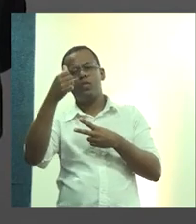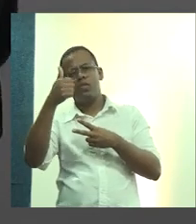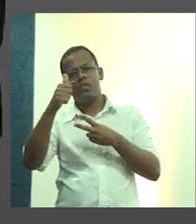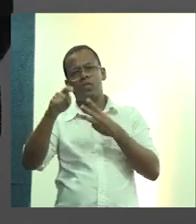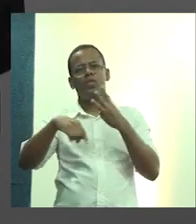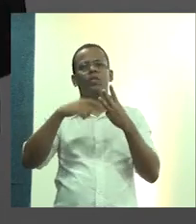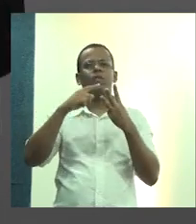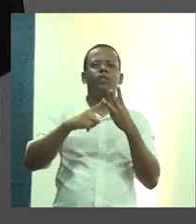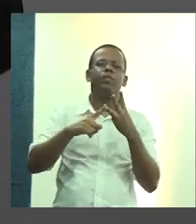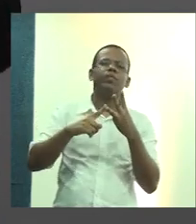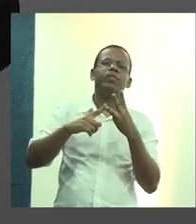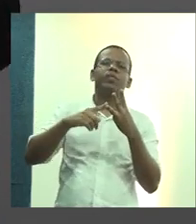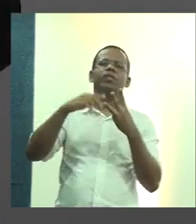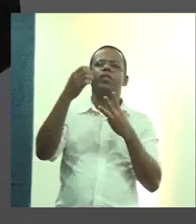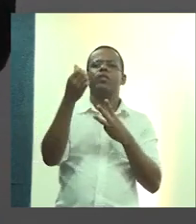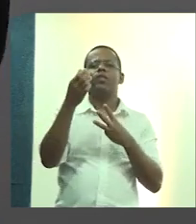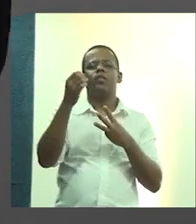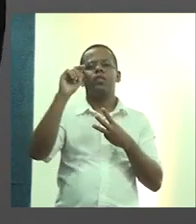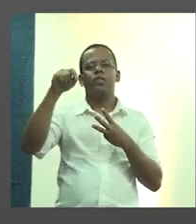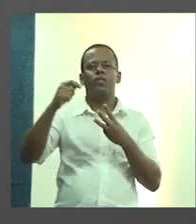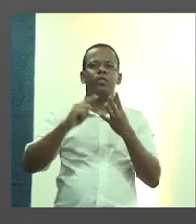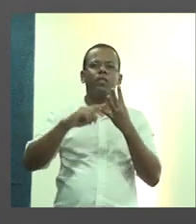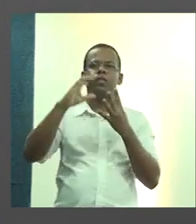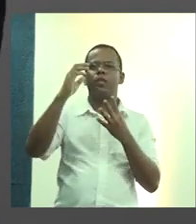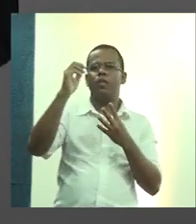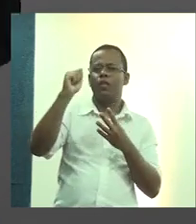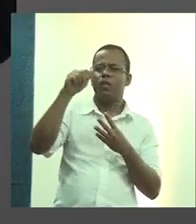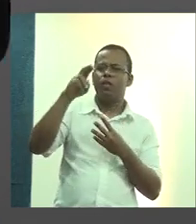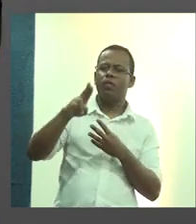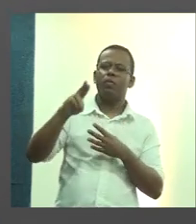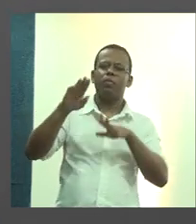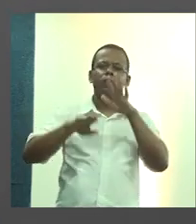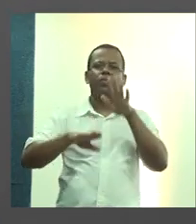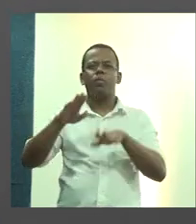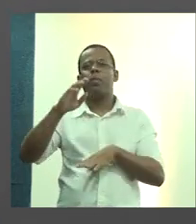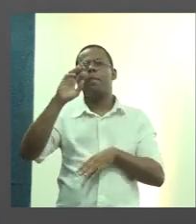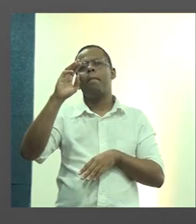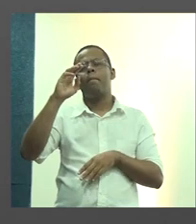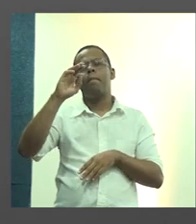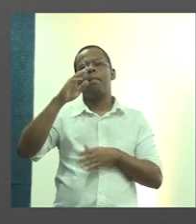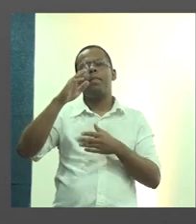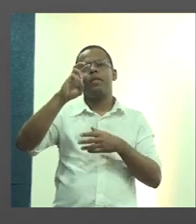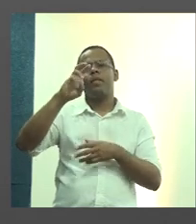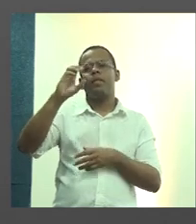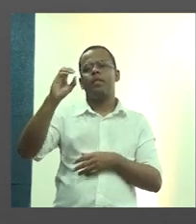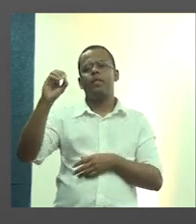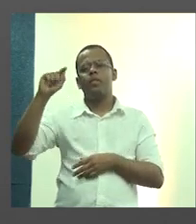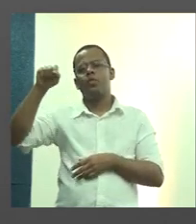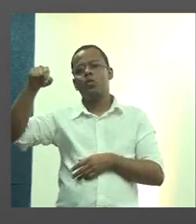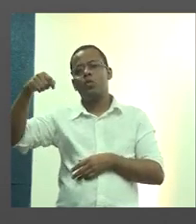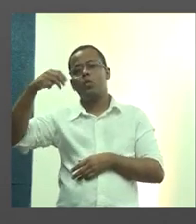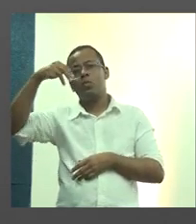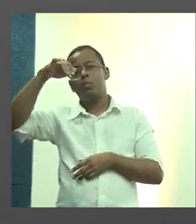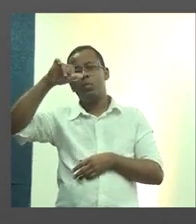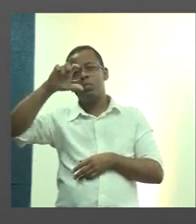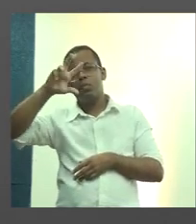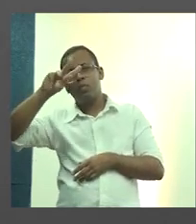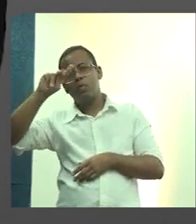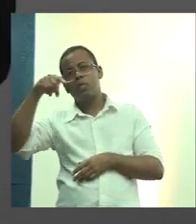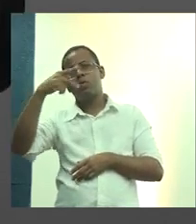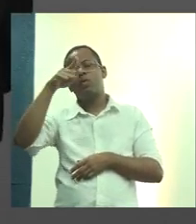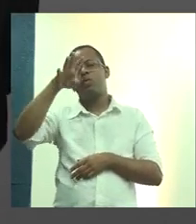de Charqueadas, 60 mil, e o KORS, quase meio milhão, mais de meio milhão, desculpe, 554